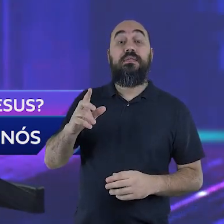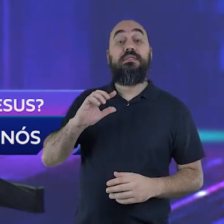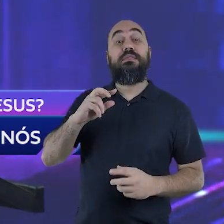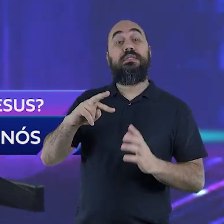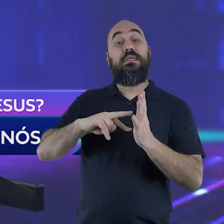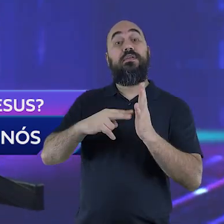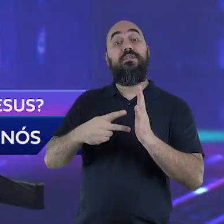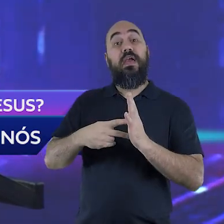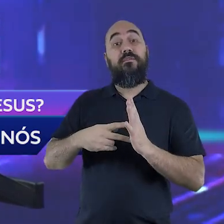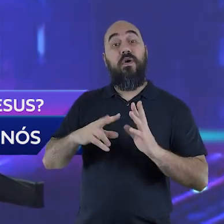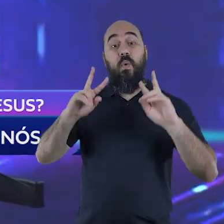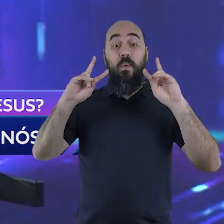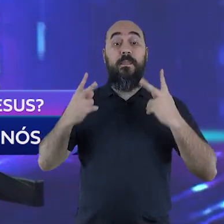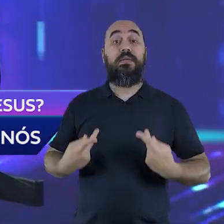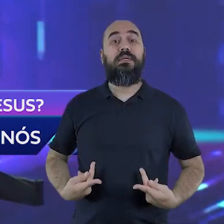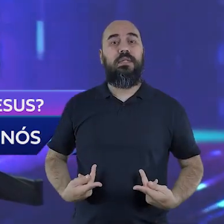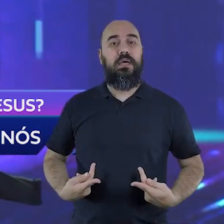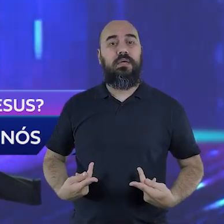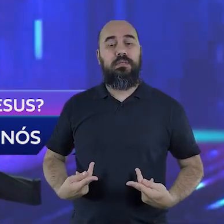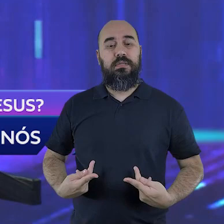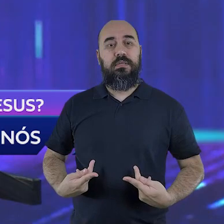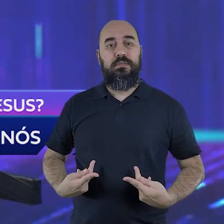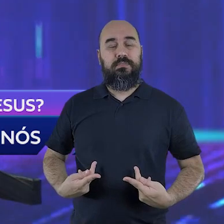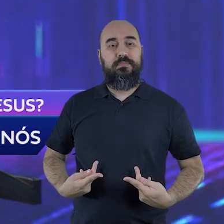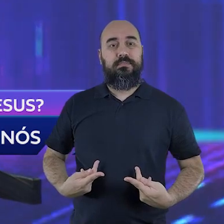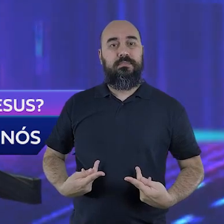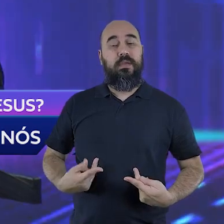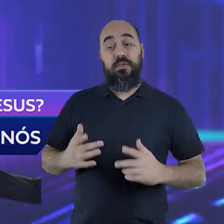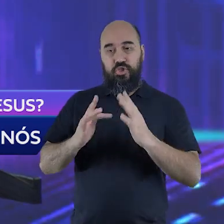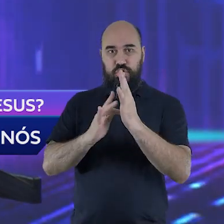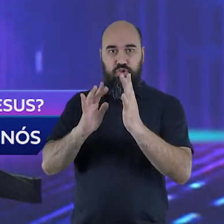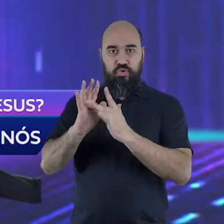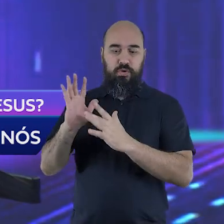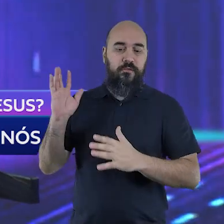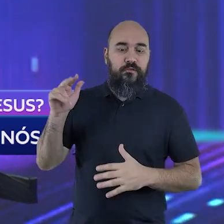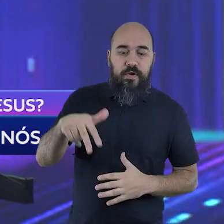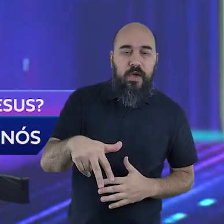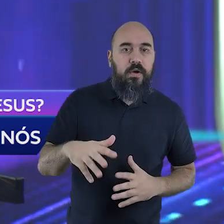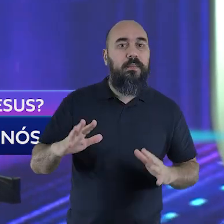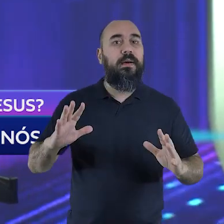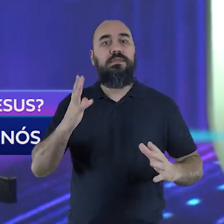Jesus obedeceu onde nós não obedecemos.